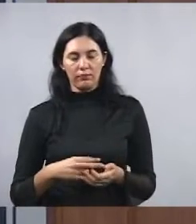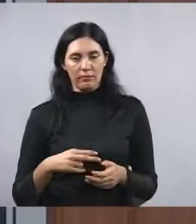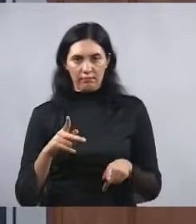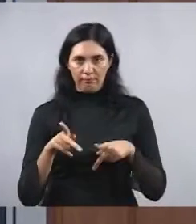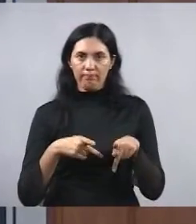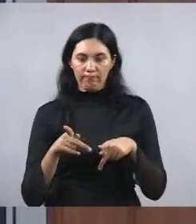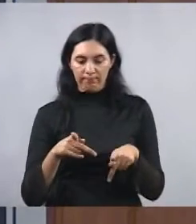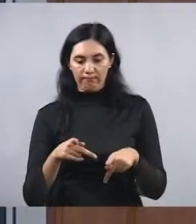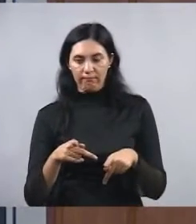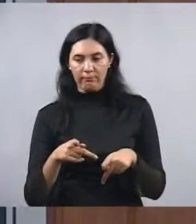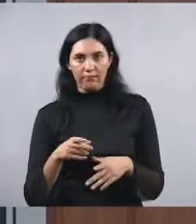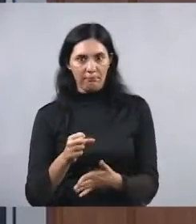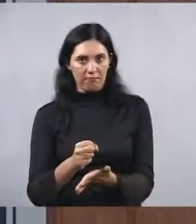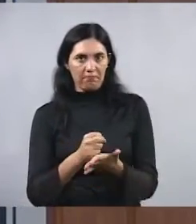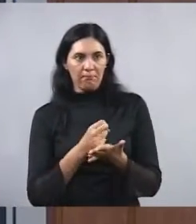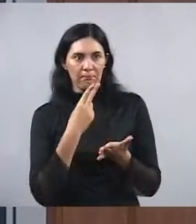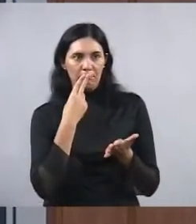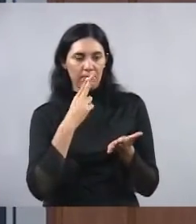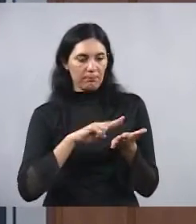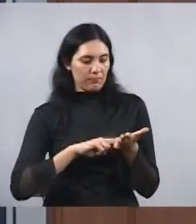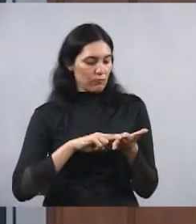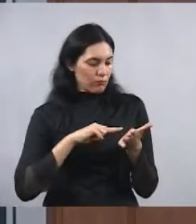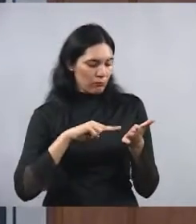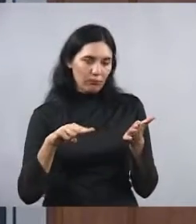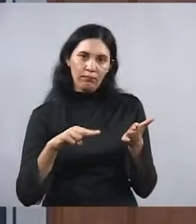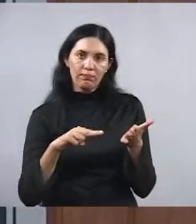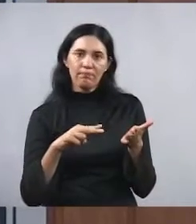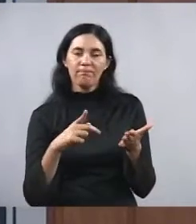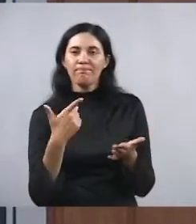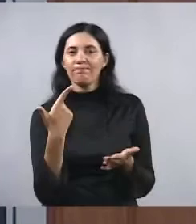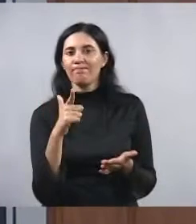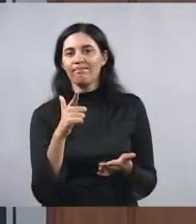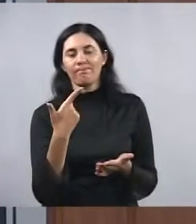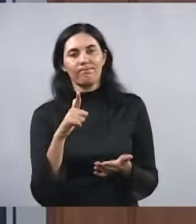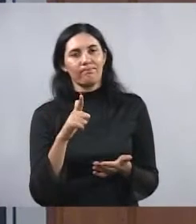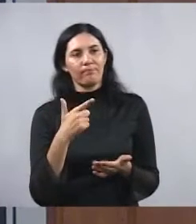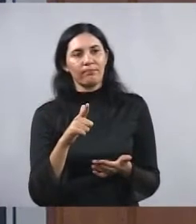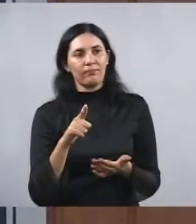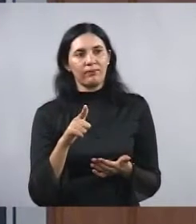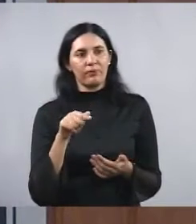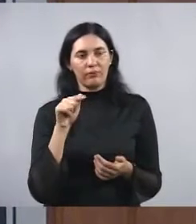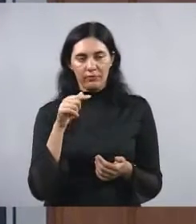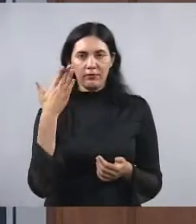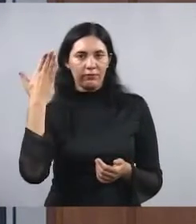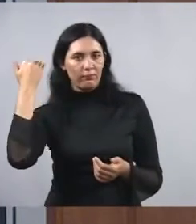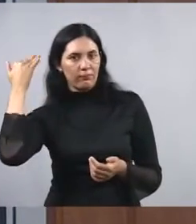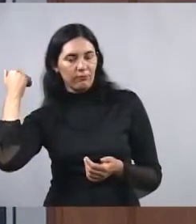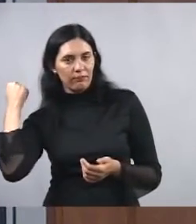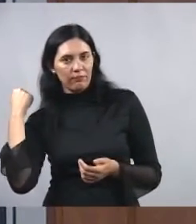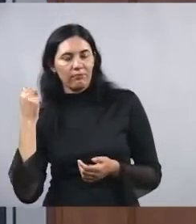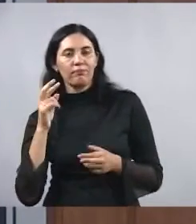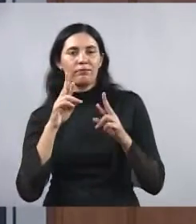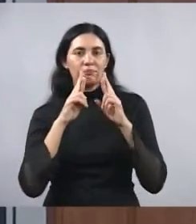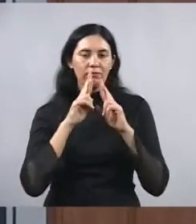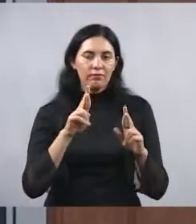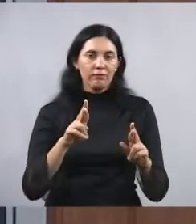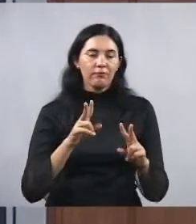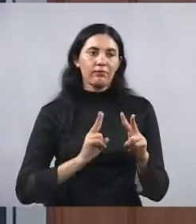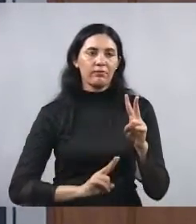as cartas para a gente e não se identificam. Vossa Excelência que no passado sempre reclamava,